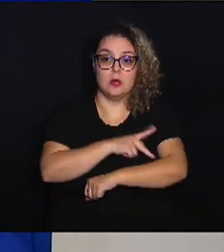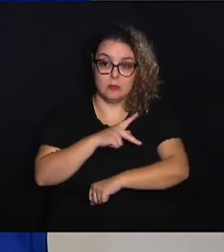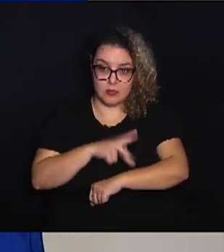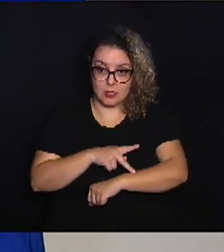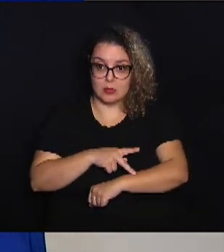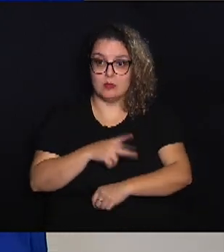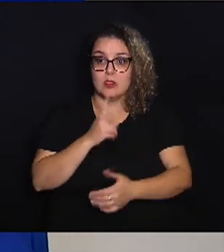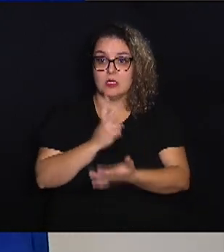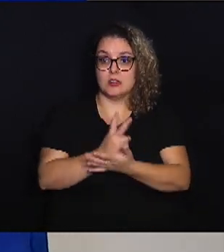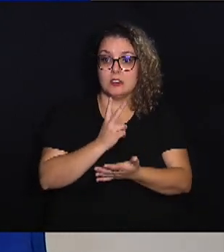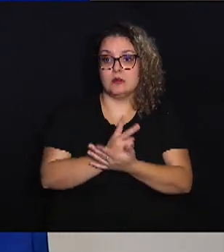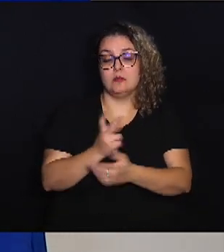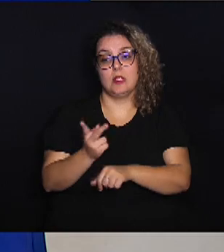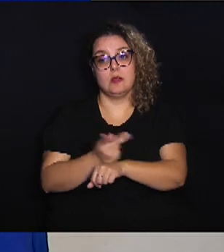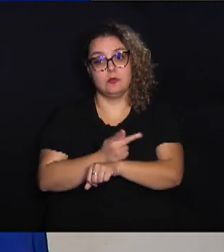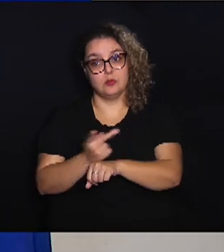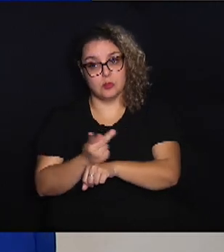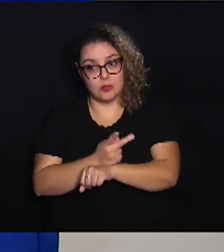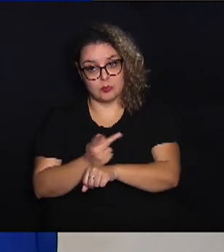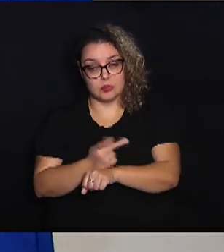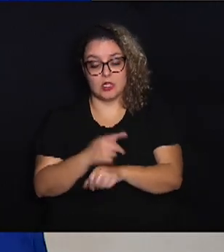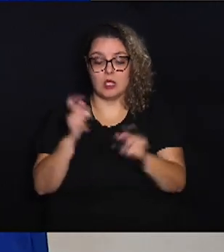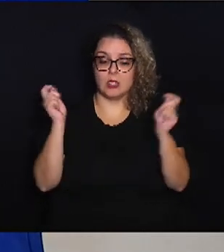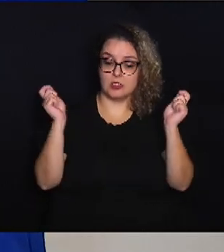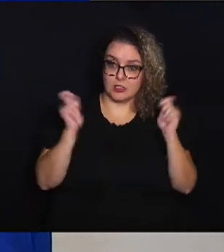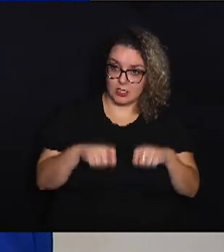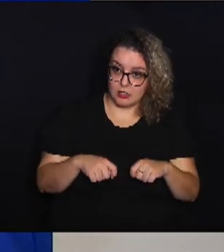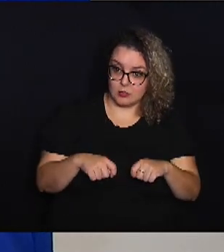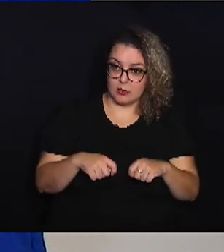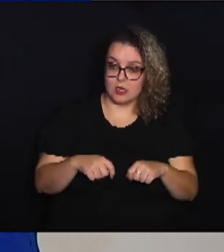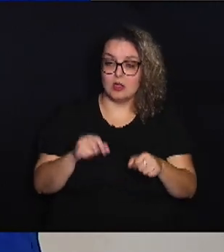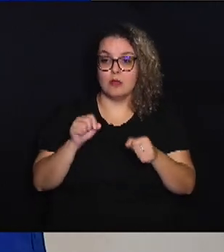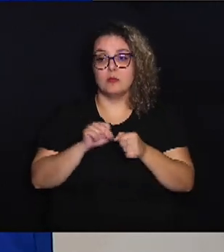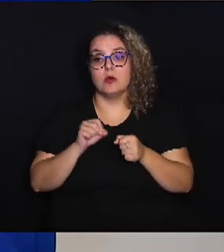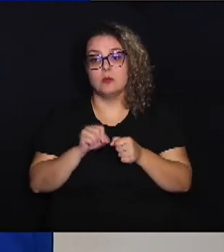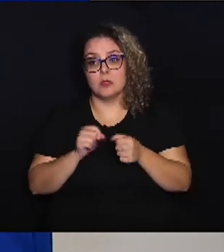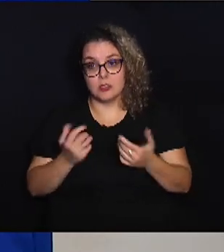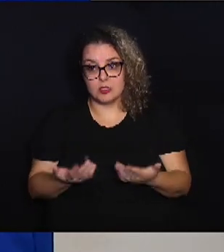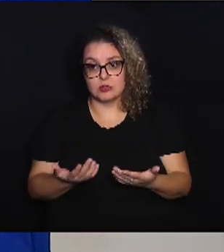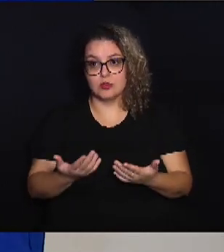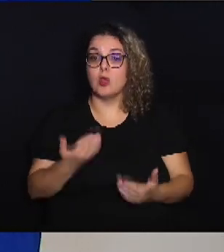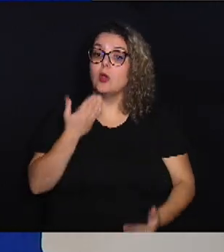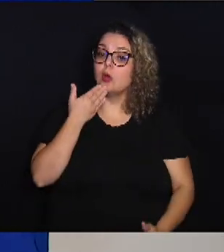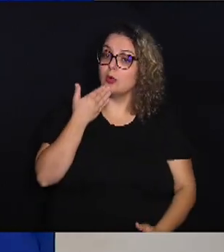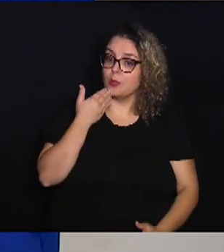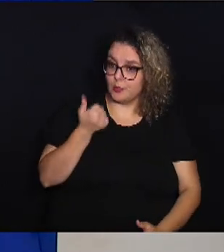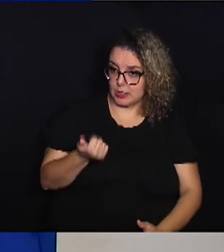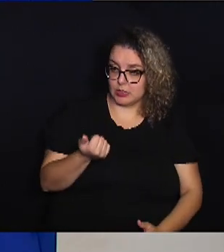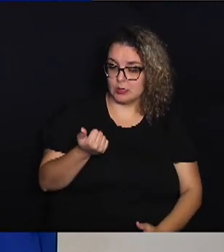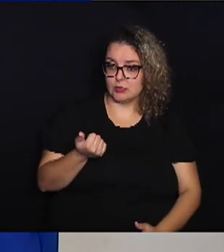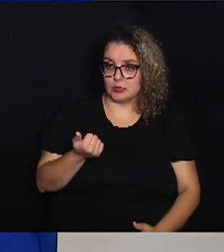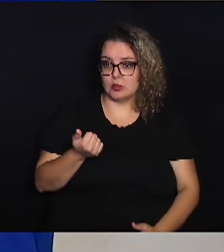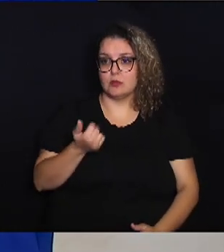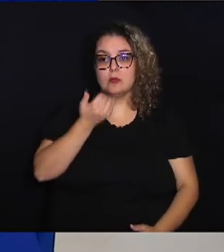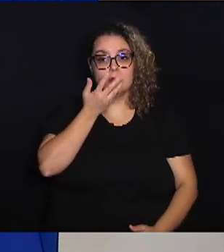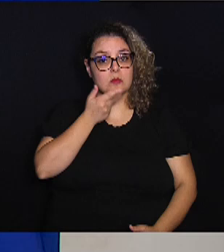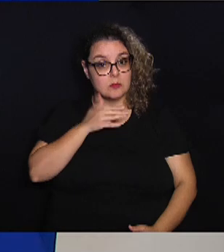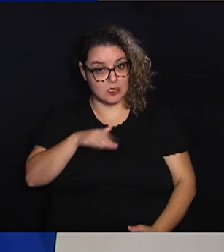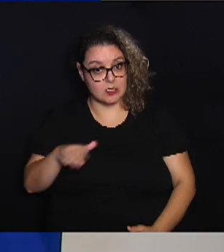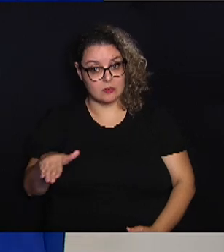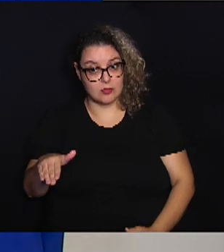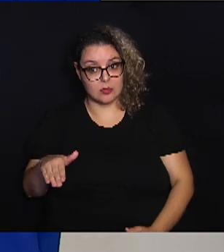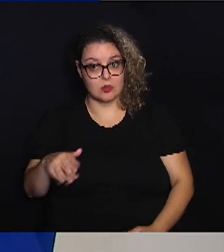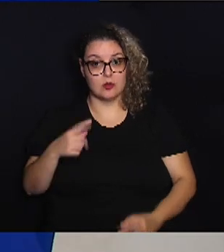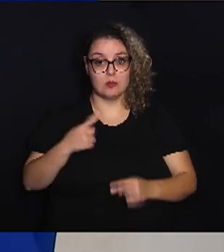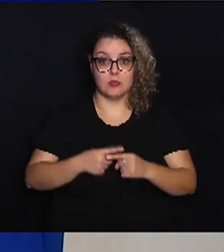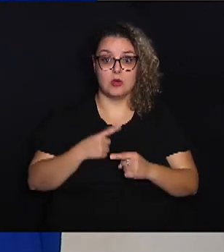está sempre buscando se capacitar para fazer o melhor para essas crianças. Porque